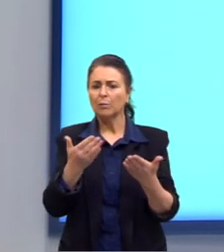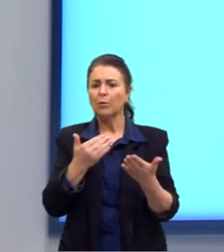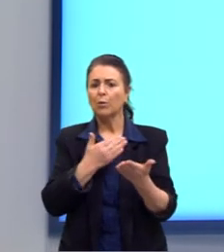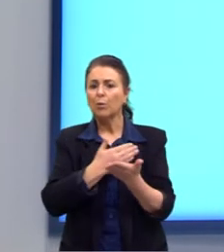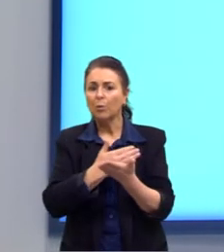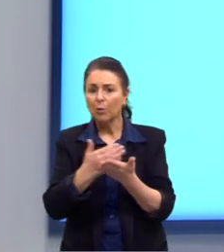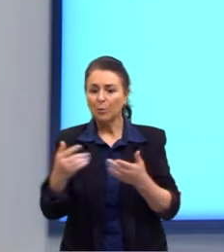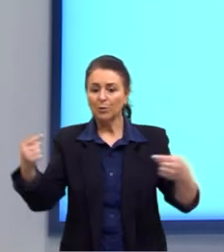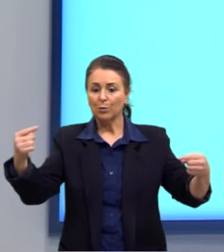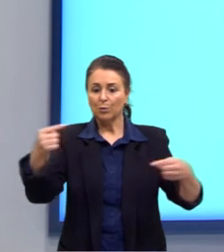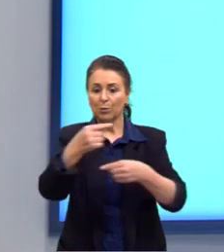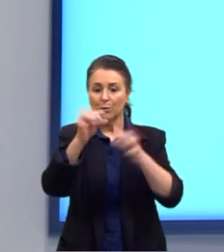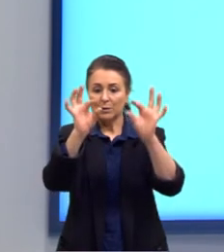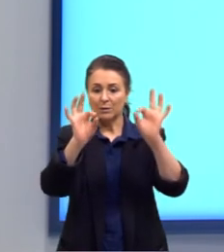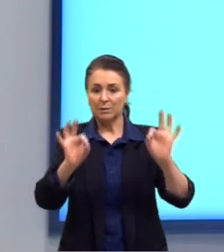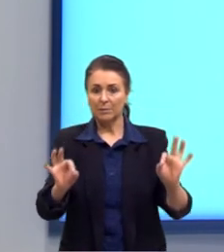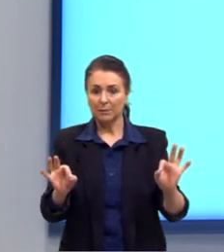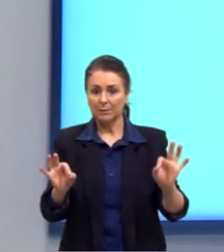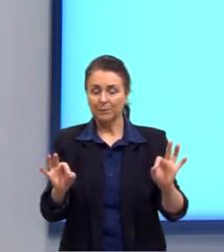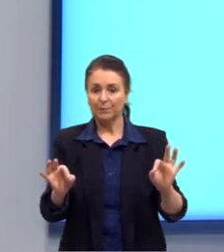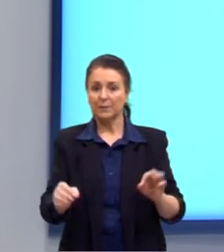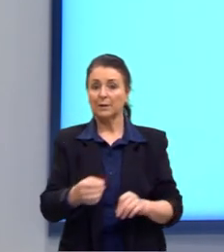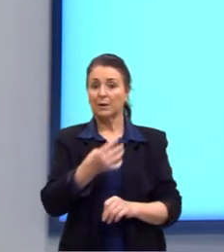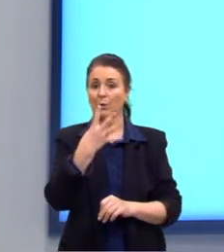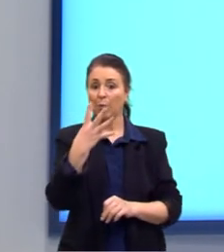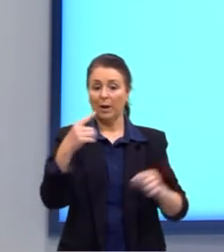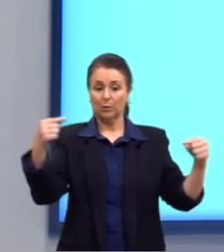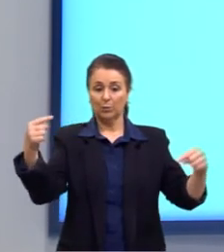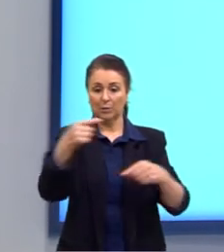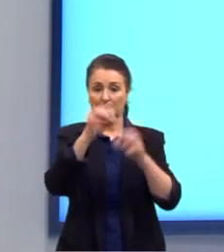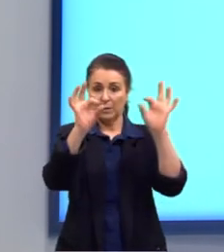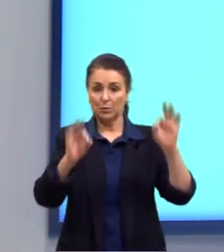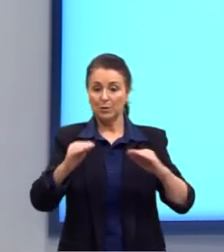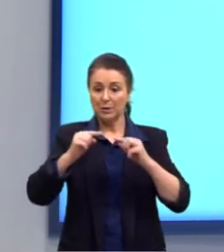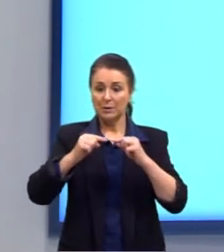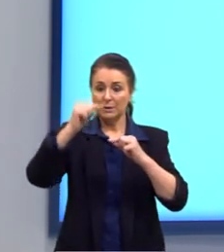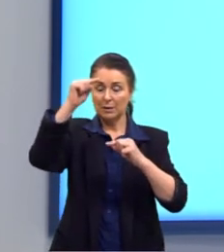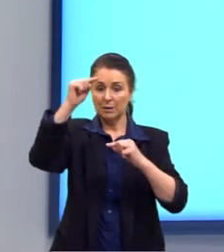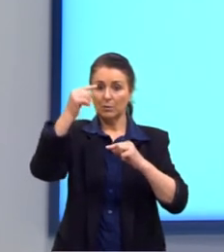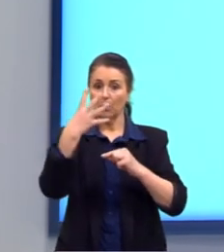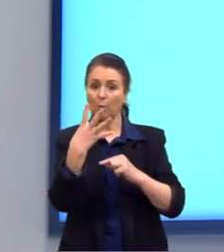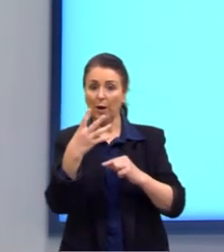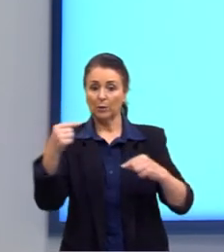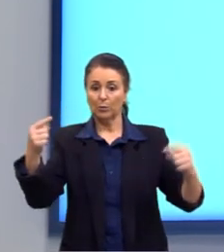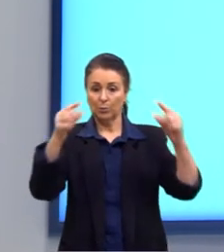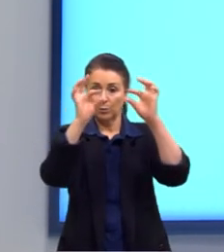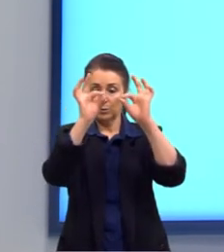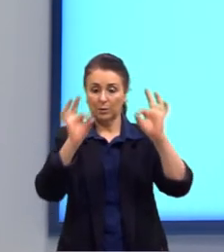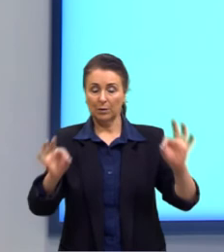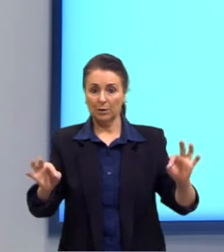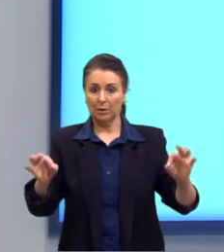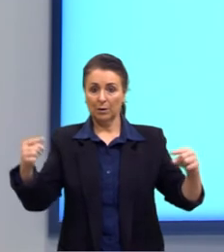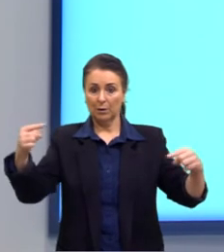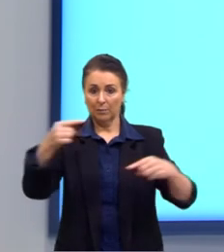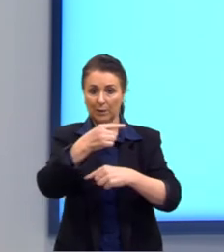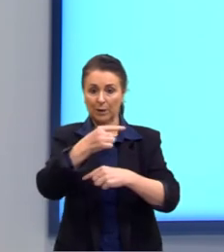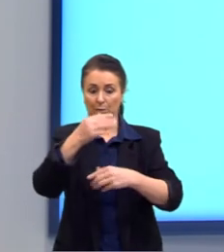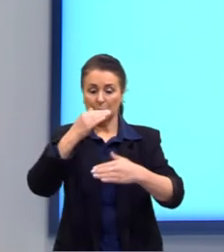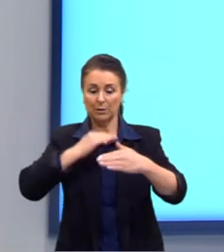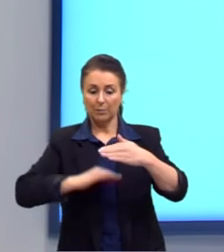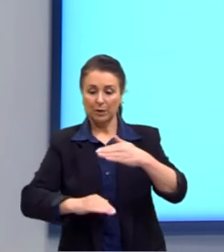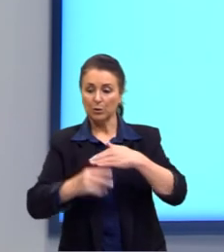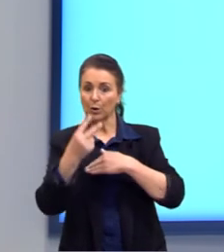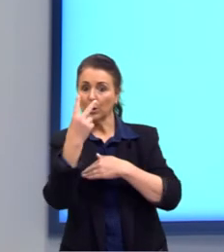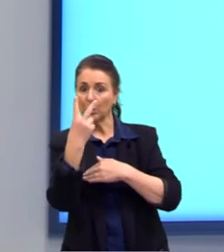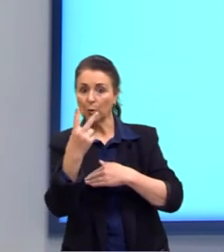trapézios. Então, nós tínhamos quatro trapézios em cima, quatro trapézios embaixo e mais dois trapézios